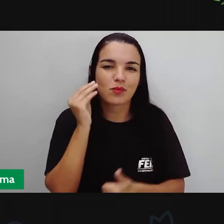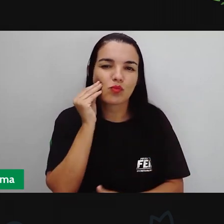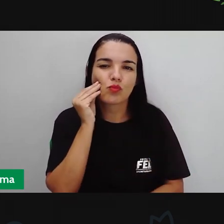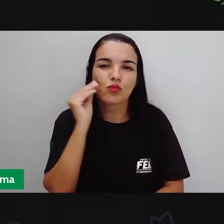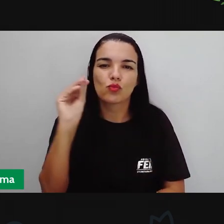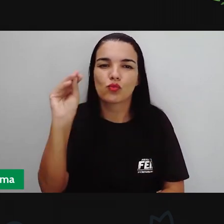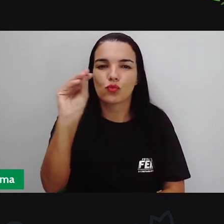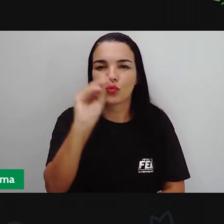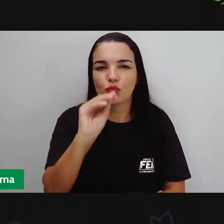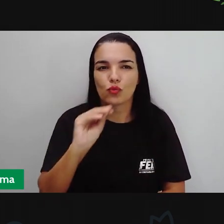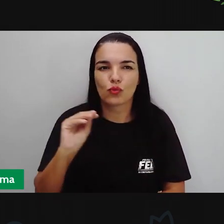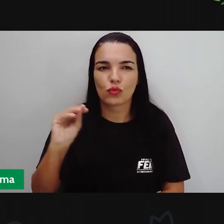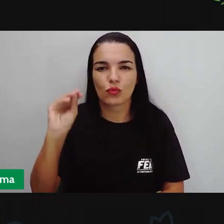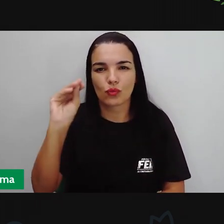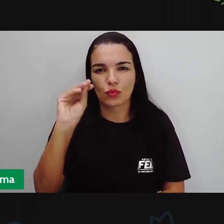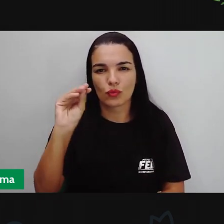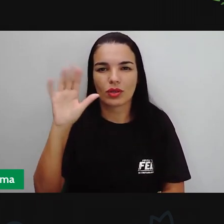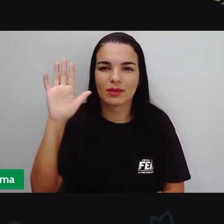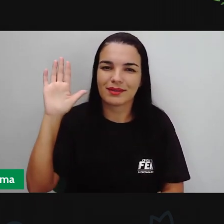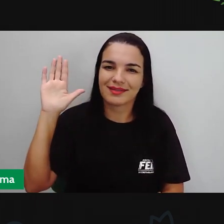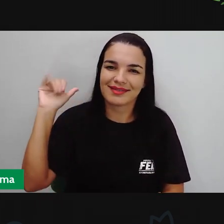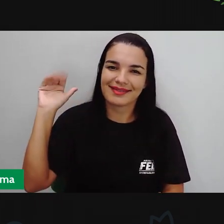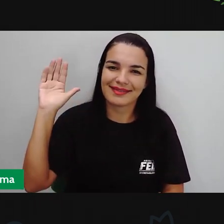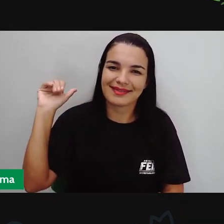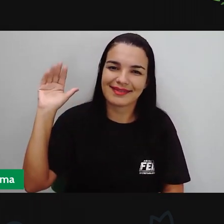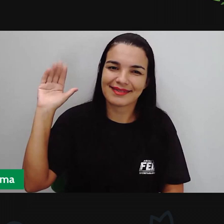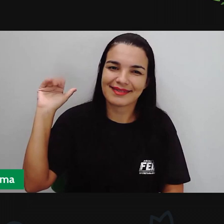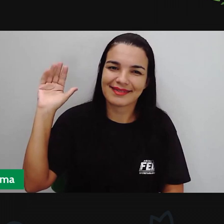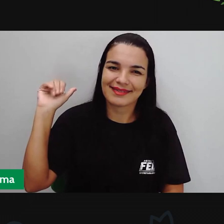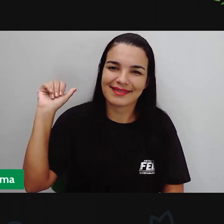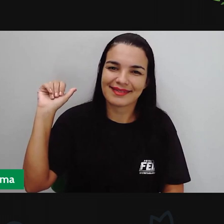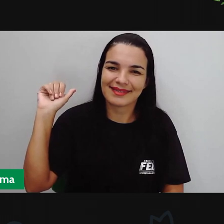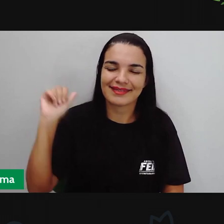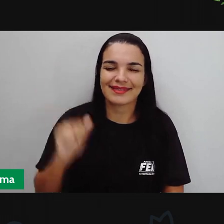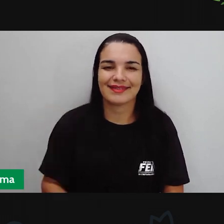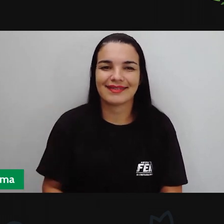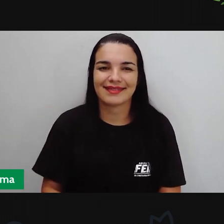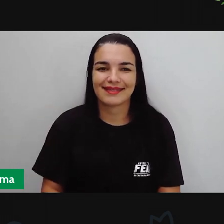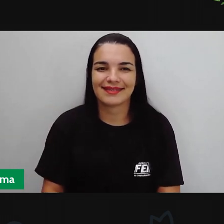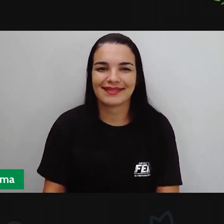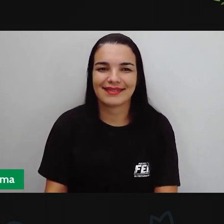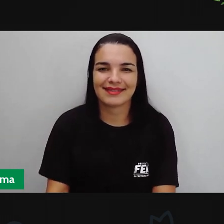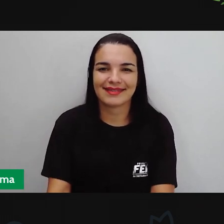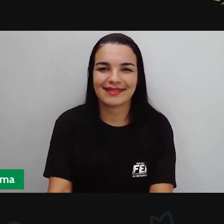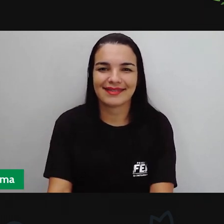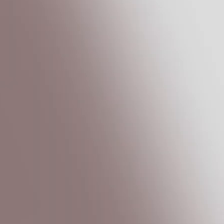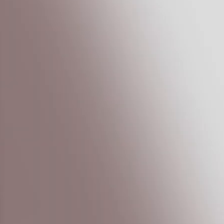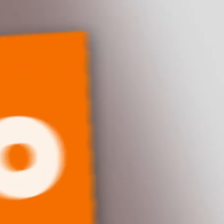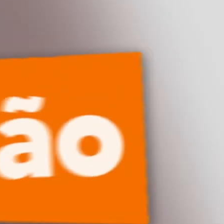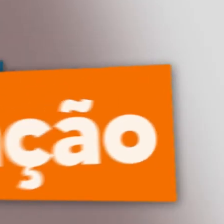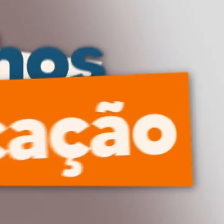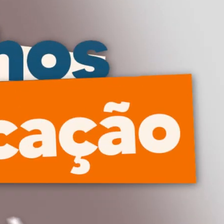beijinho no coração de cada um de vocês e até a próxima aula tchau, tchau